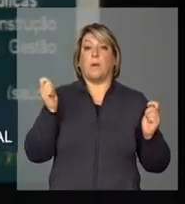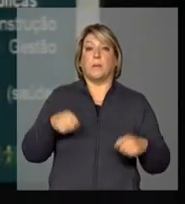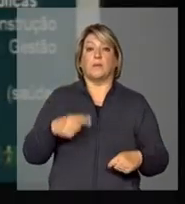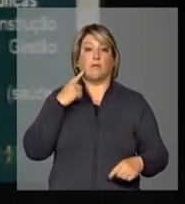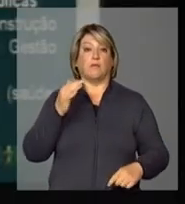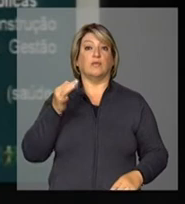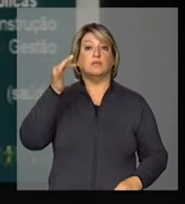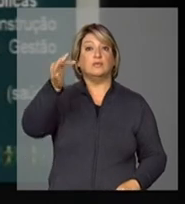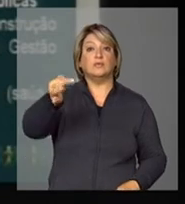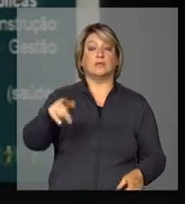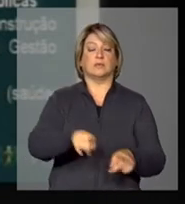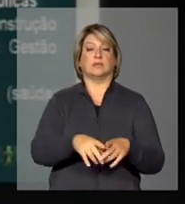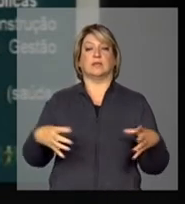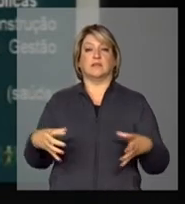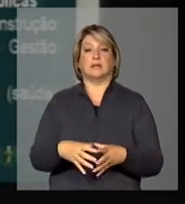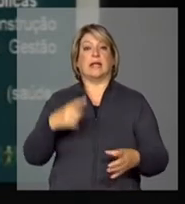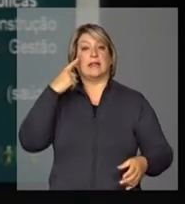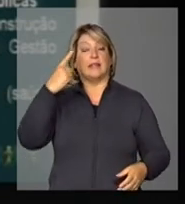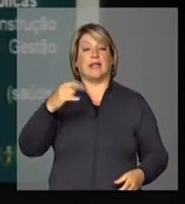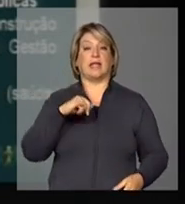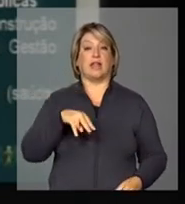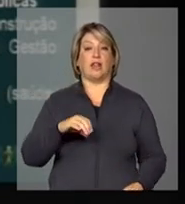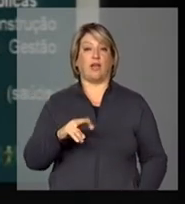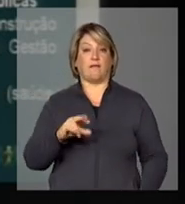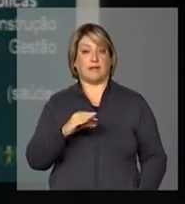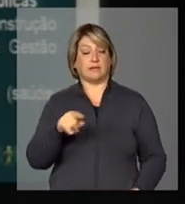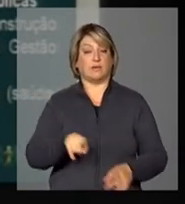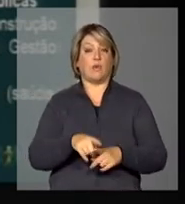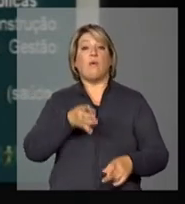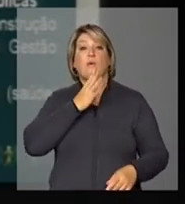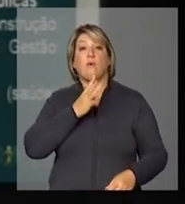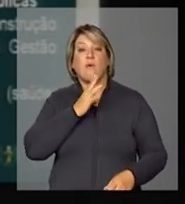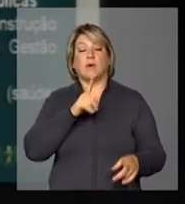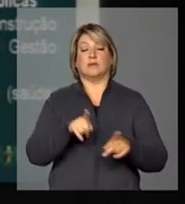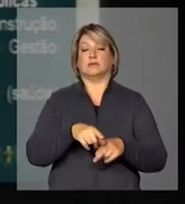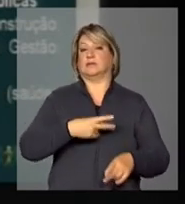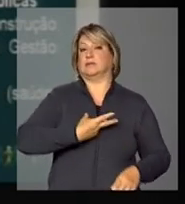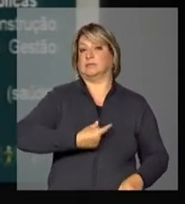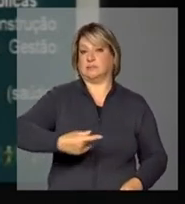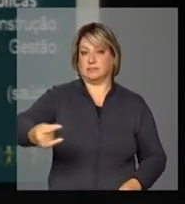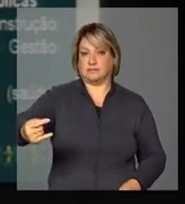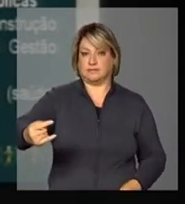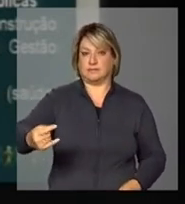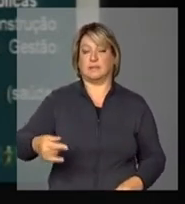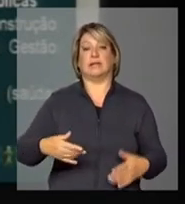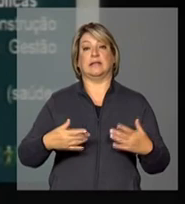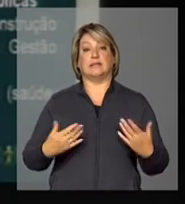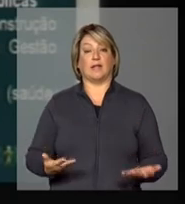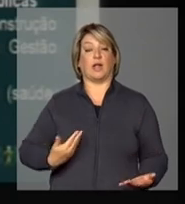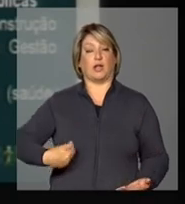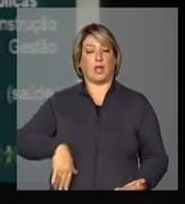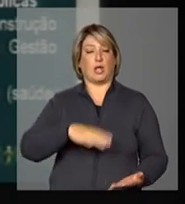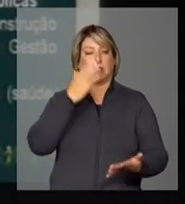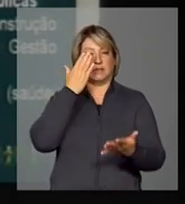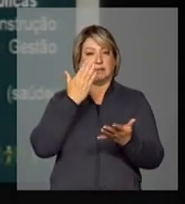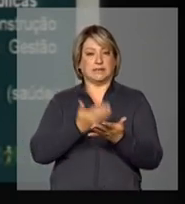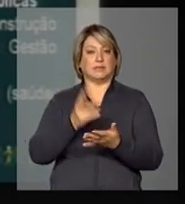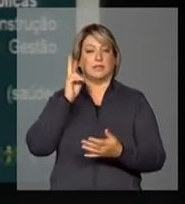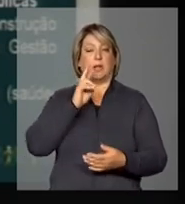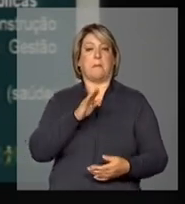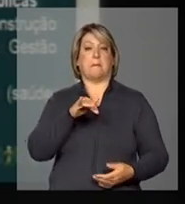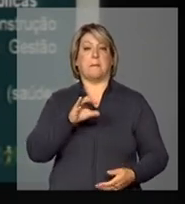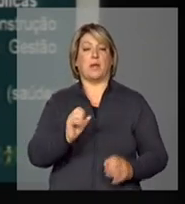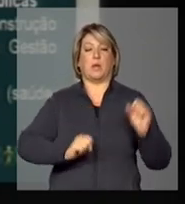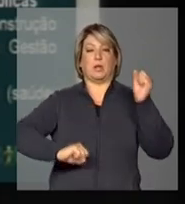envolvem a ideia de inovação, a ideia de conhecimento e a ideia de sustentabilidade. Por isso, as nossas apostas em termos de bioindústria, de